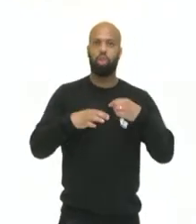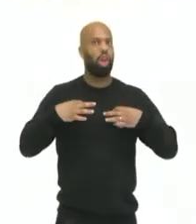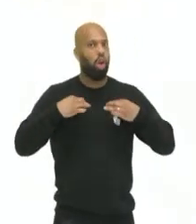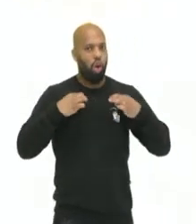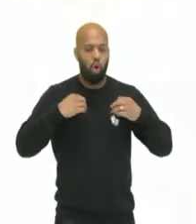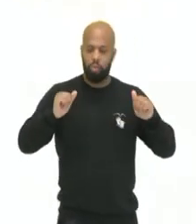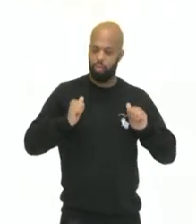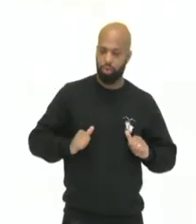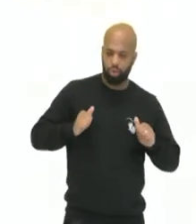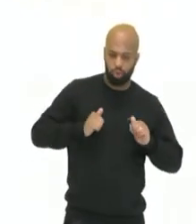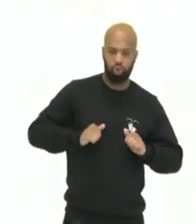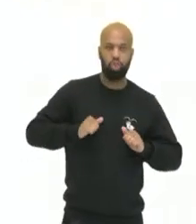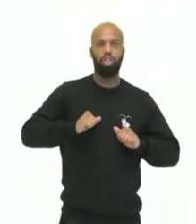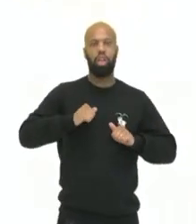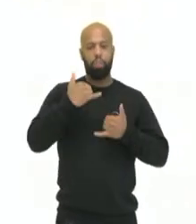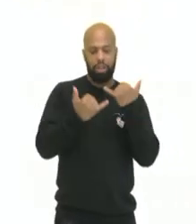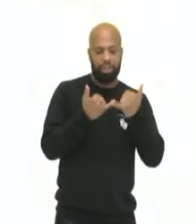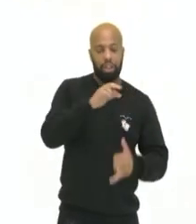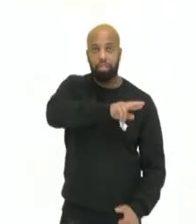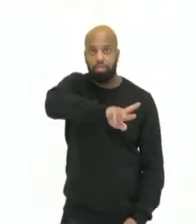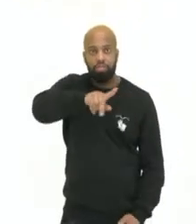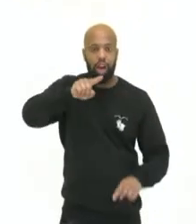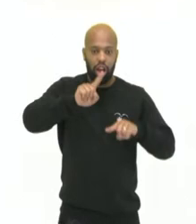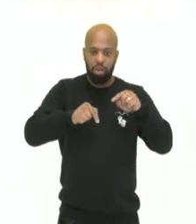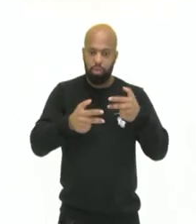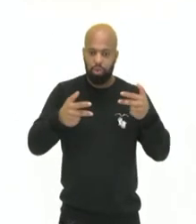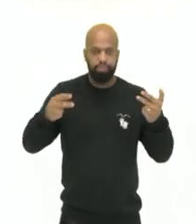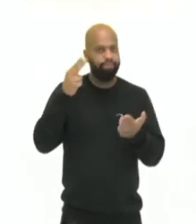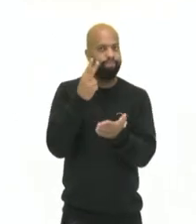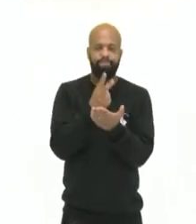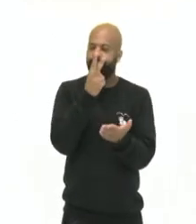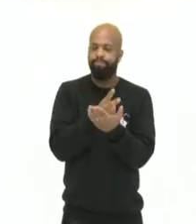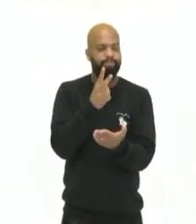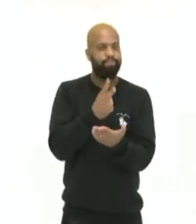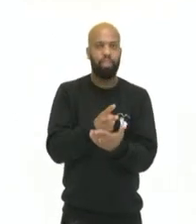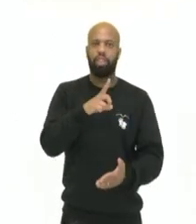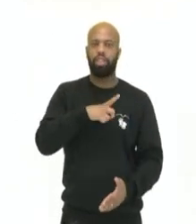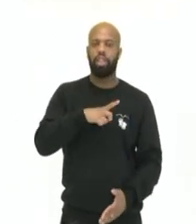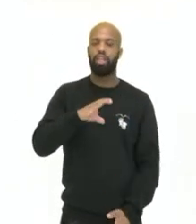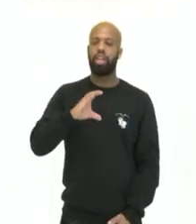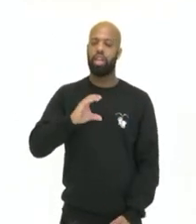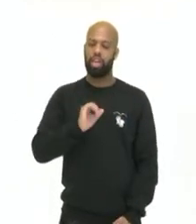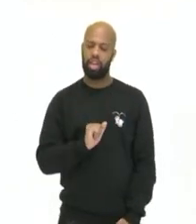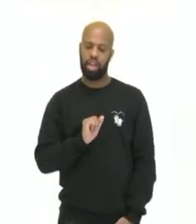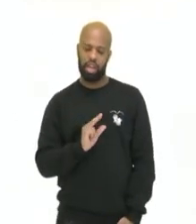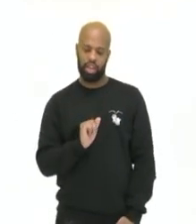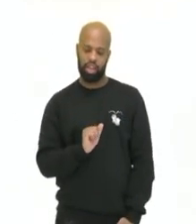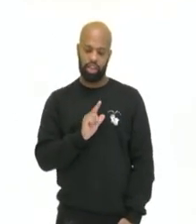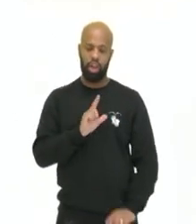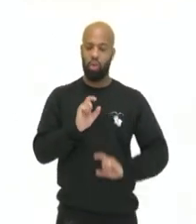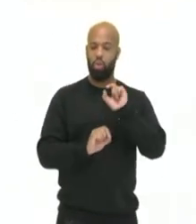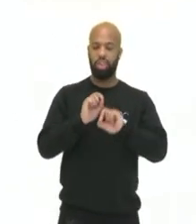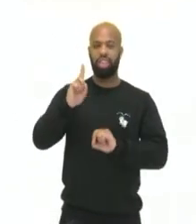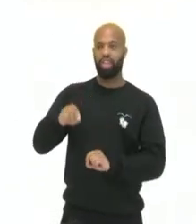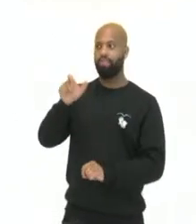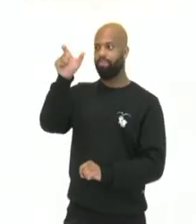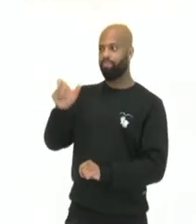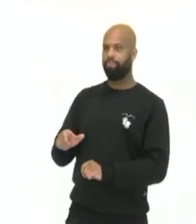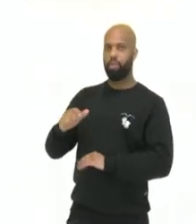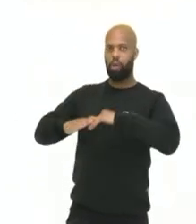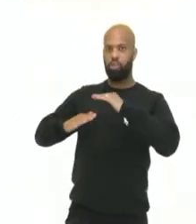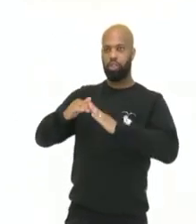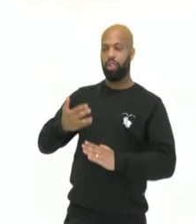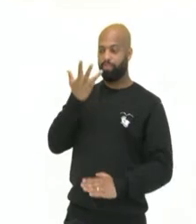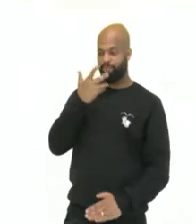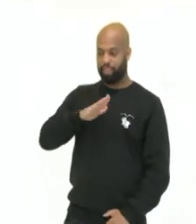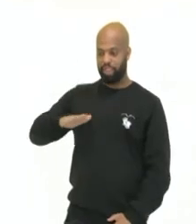e outros produtos. A cena que se repete em dezenas de canais desses chamados youtubers mirins, é um ponto de